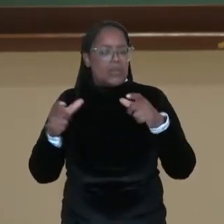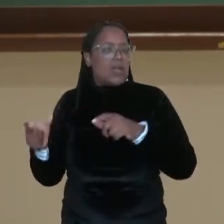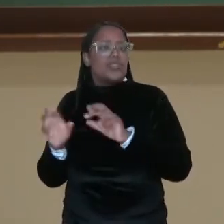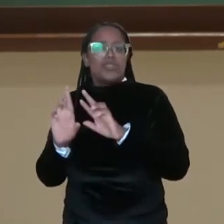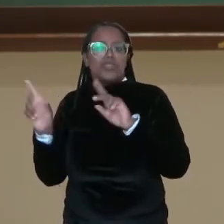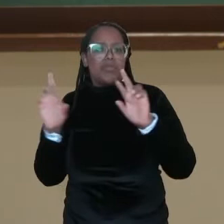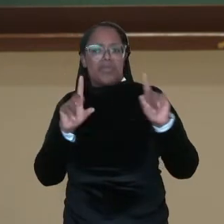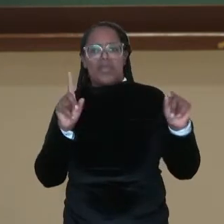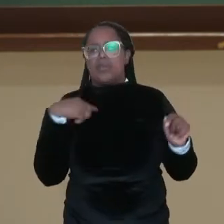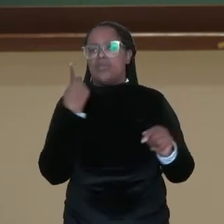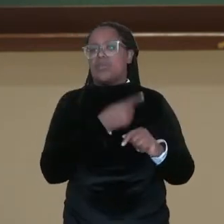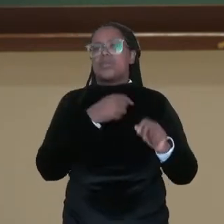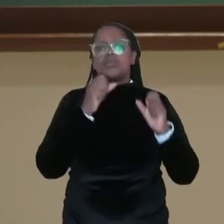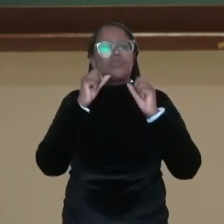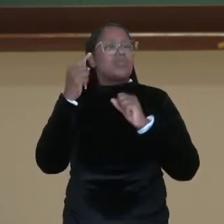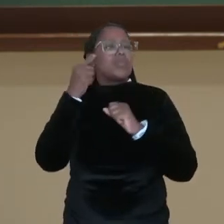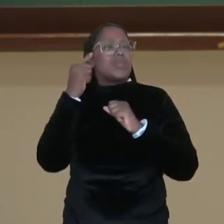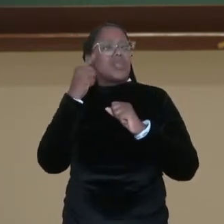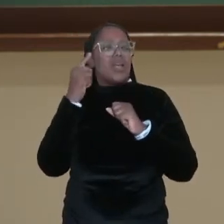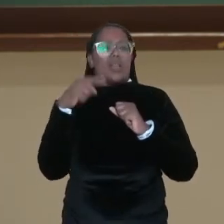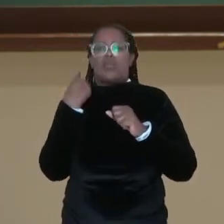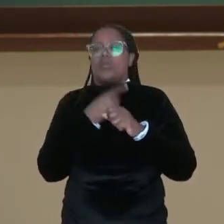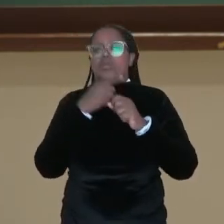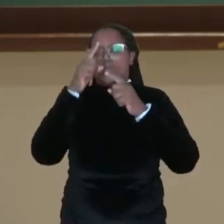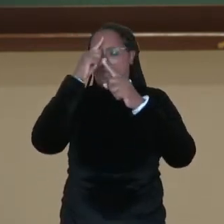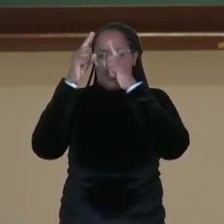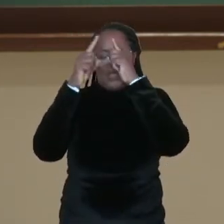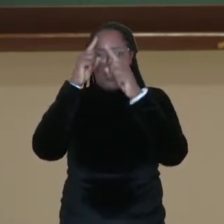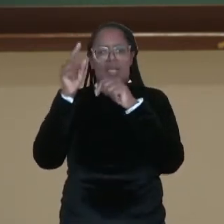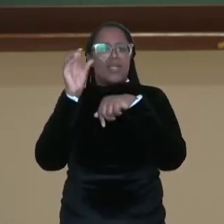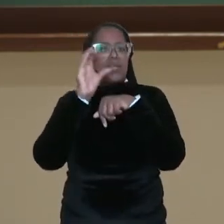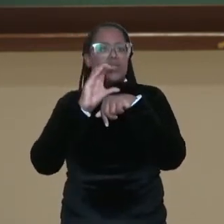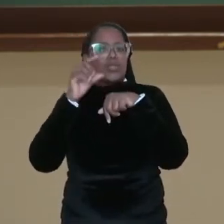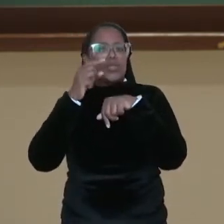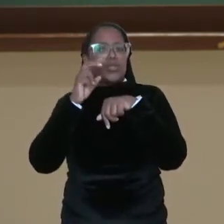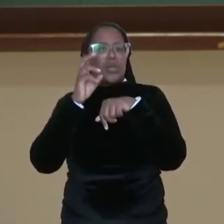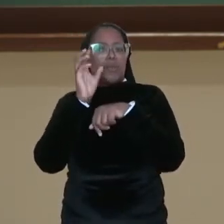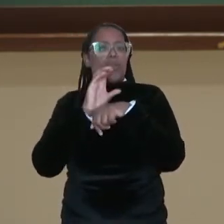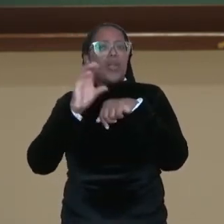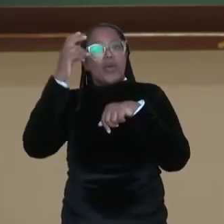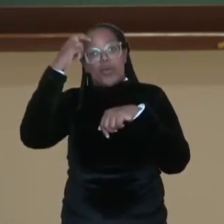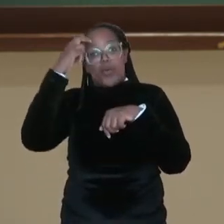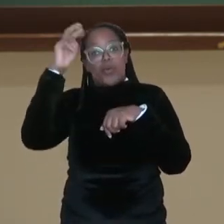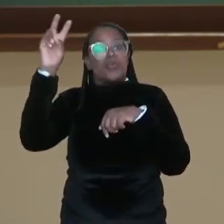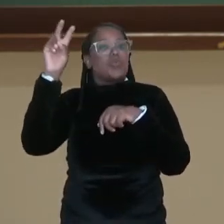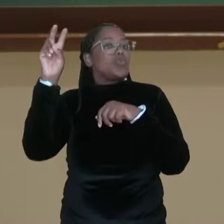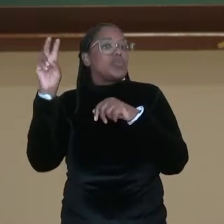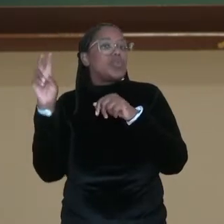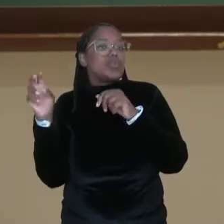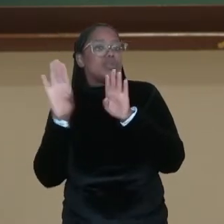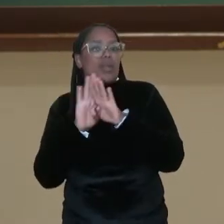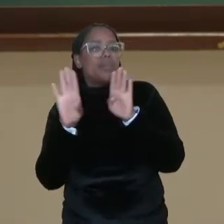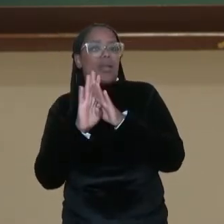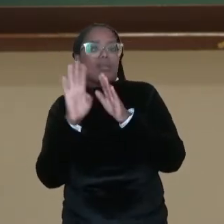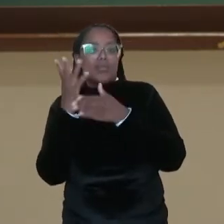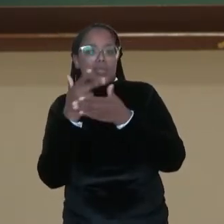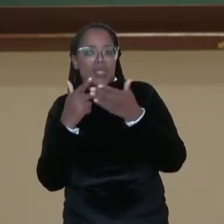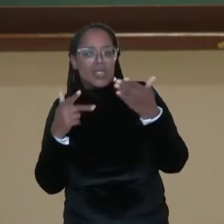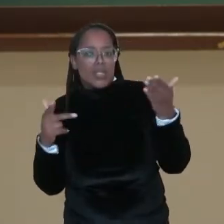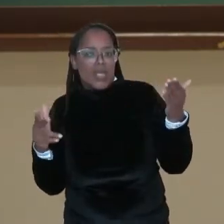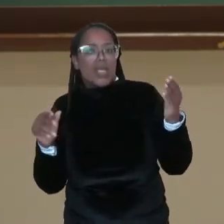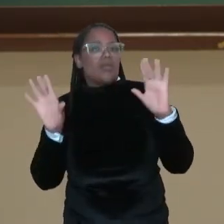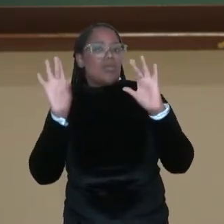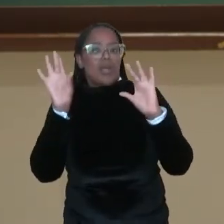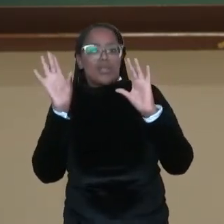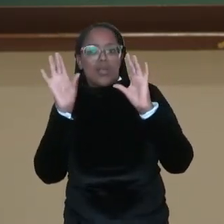as nossas ideias a partir das pinturas, dos desenhos, das gravuras. Mas na dança também o